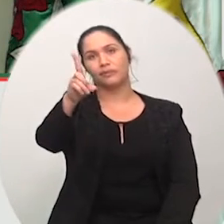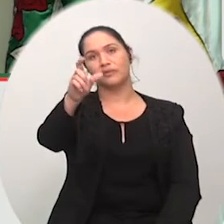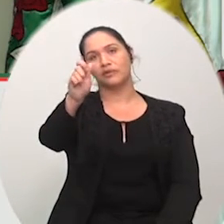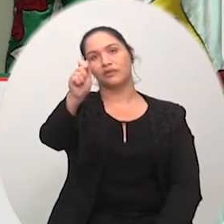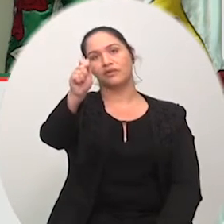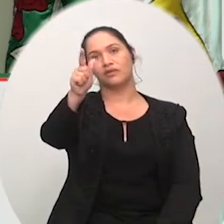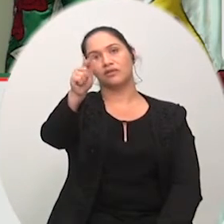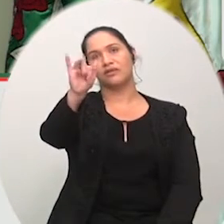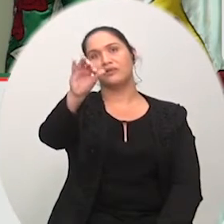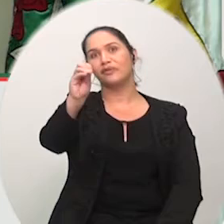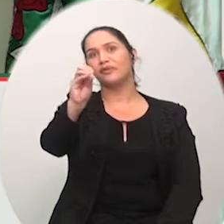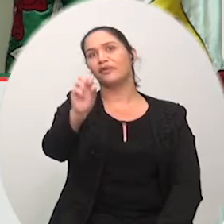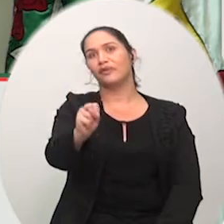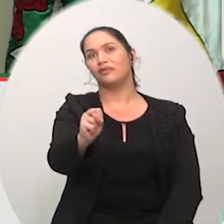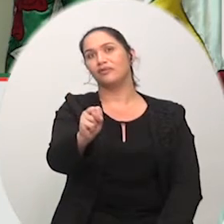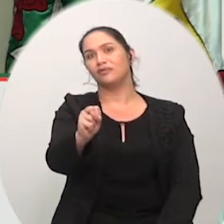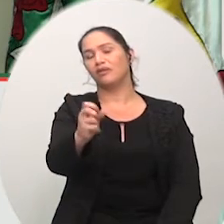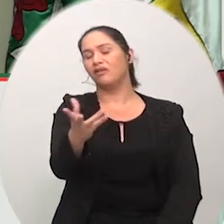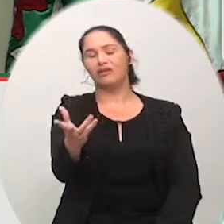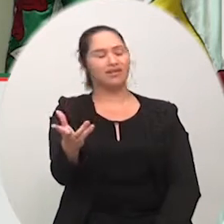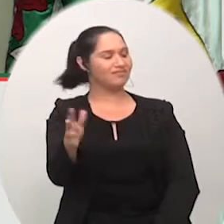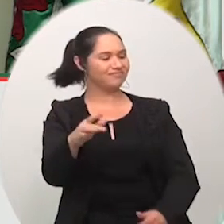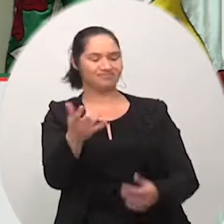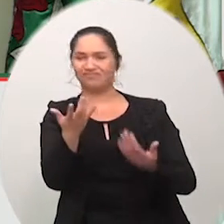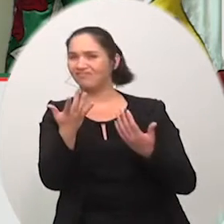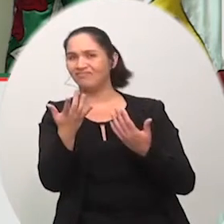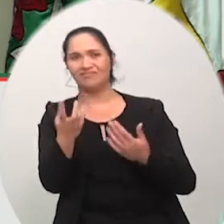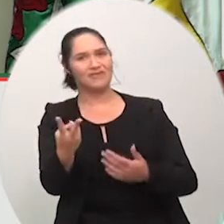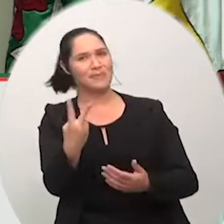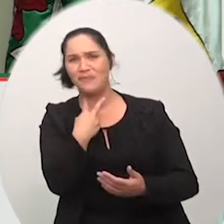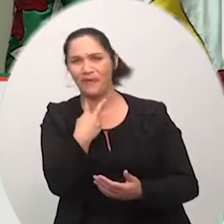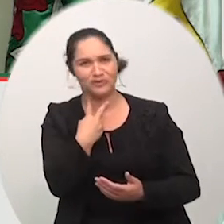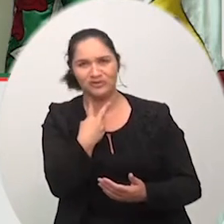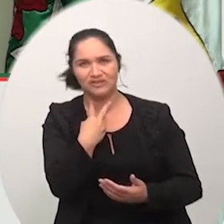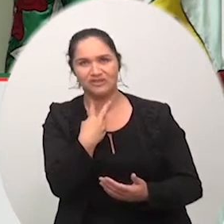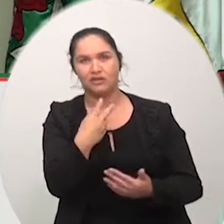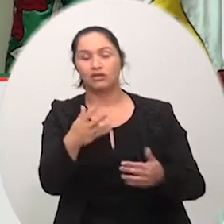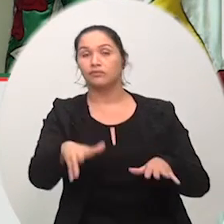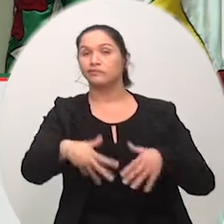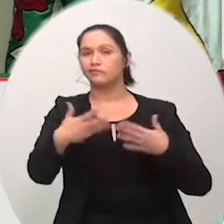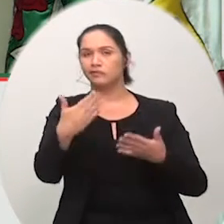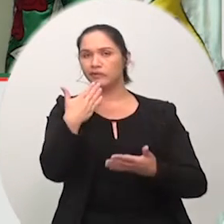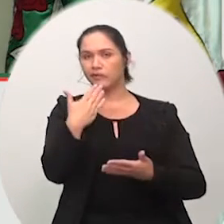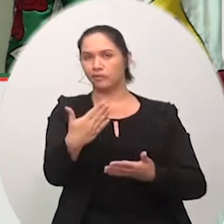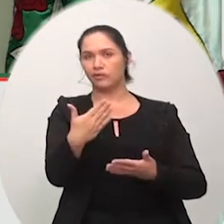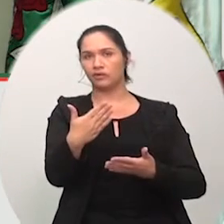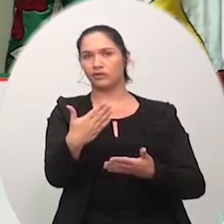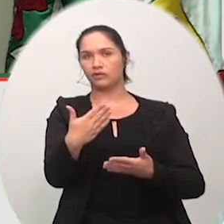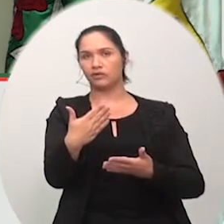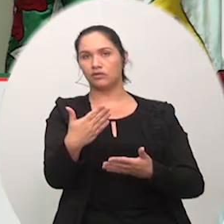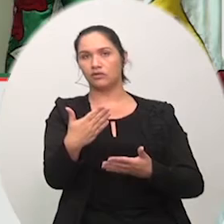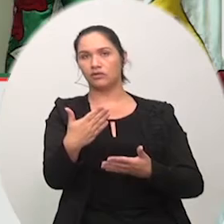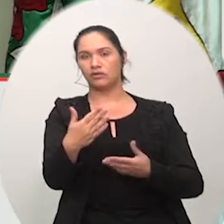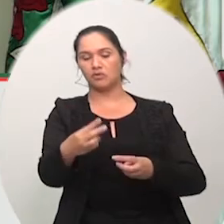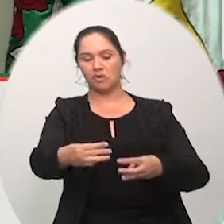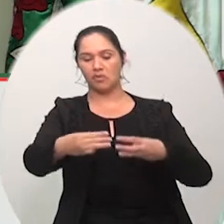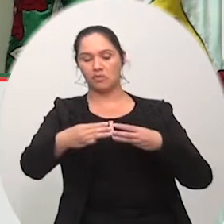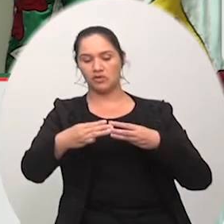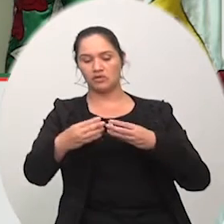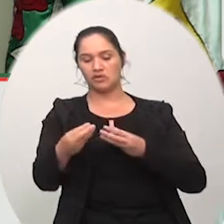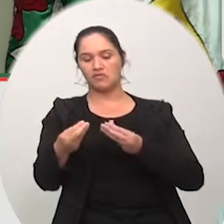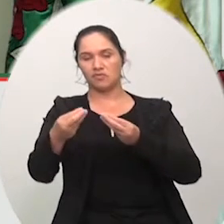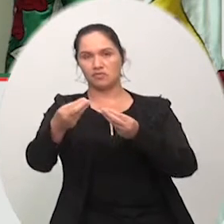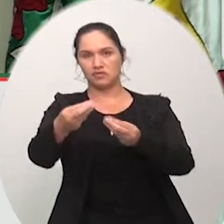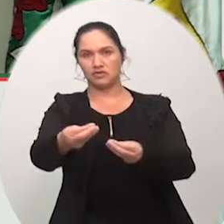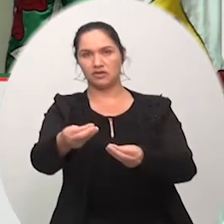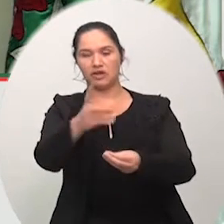quatro praças e pedágios é um absurdo eu diria mais vamos fazer essa entrega efetivamente na quinta-feira às